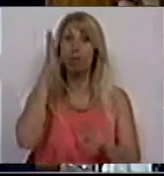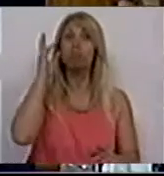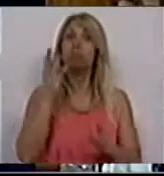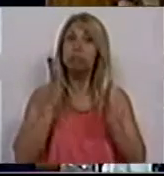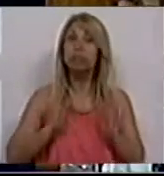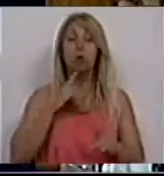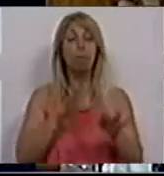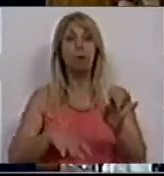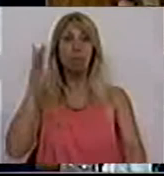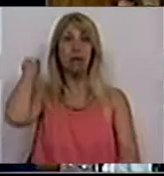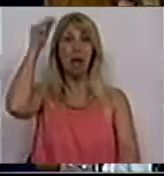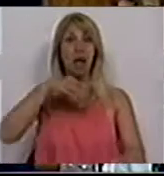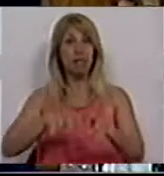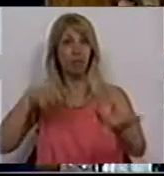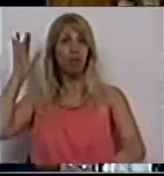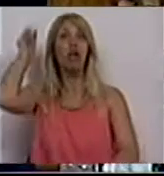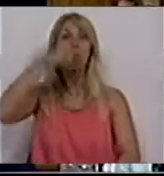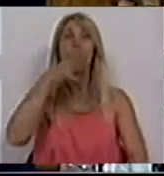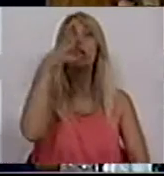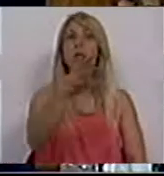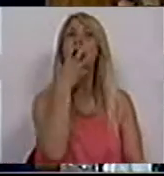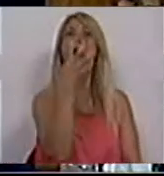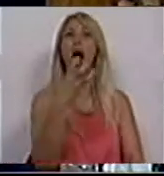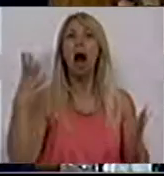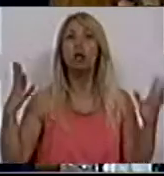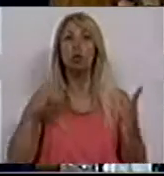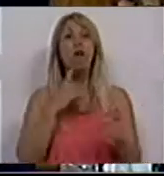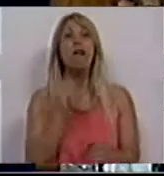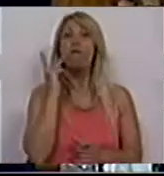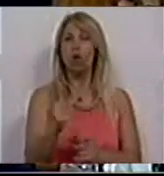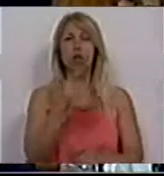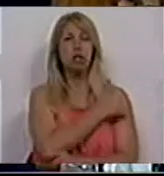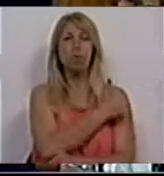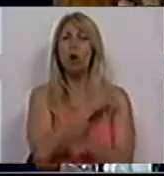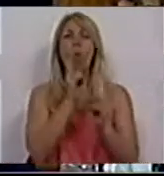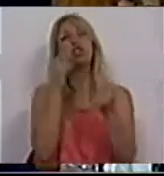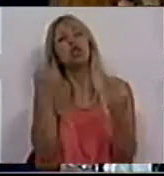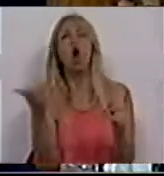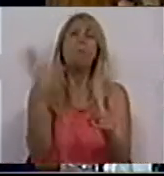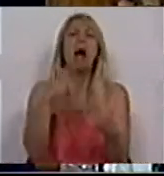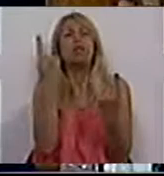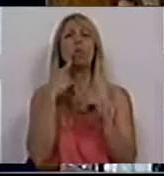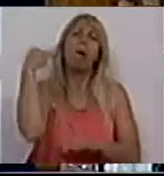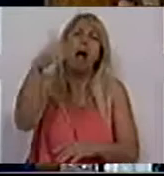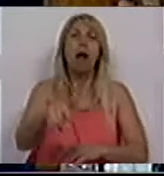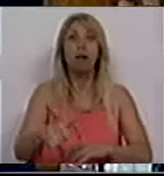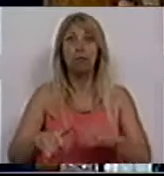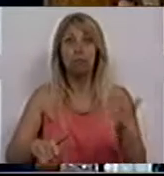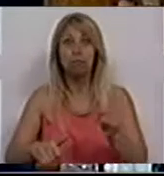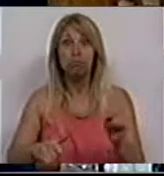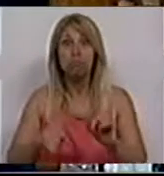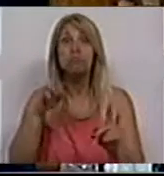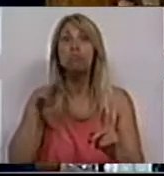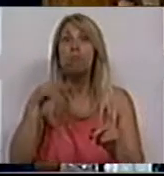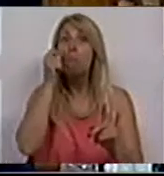Parlamento e a Assembleia da República digam em alto que a violência doméstica não é só mais uma agressão. A violência doméstica é um crime machista, é